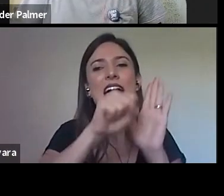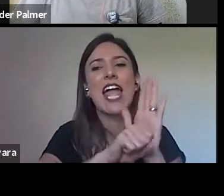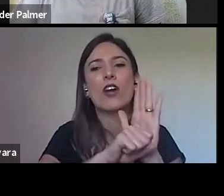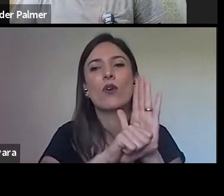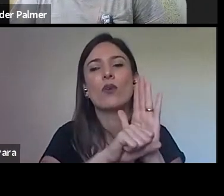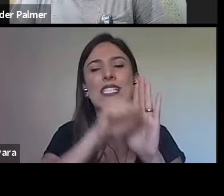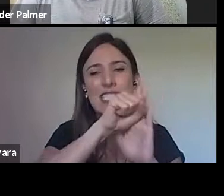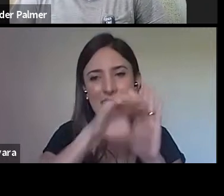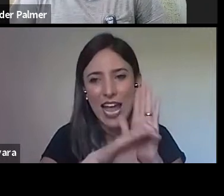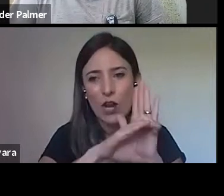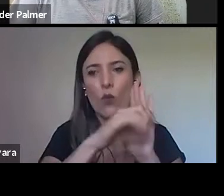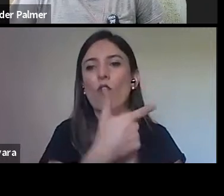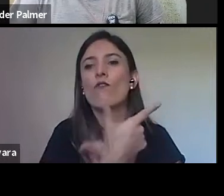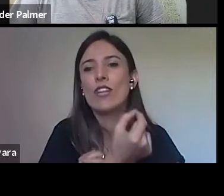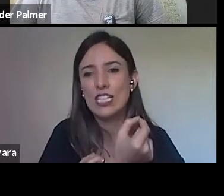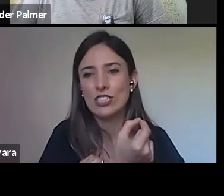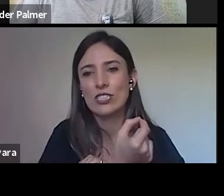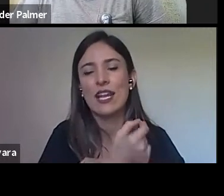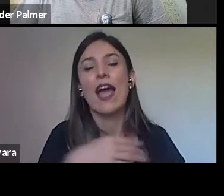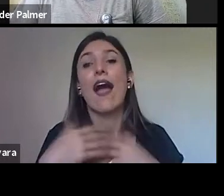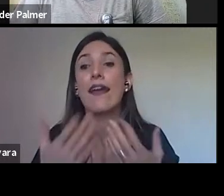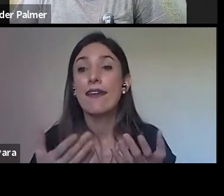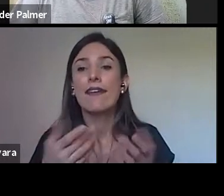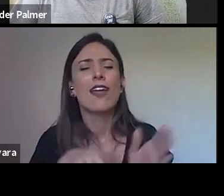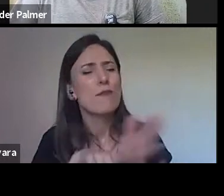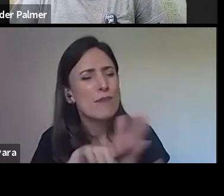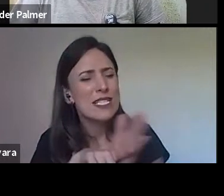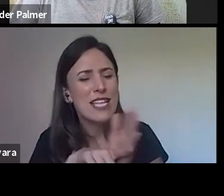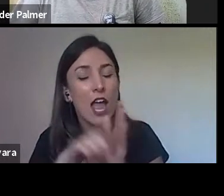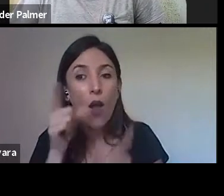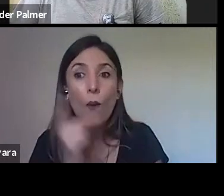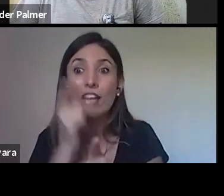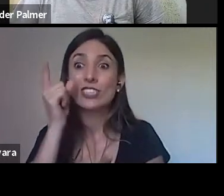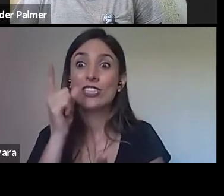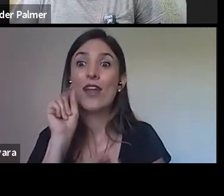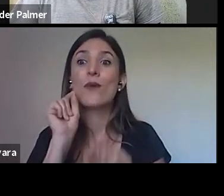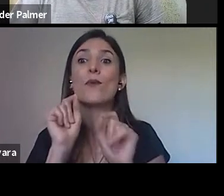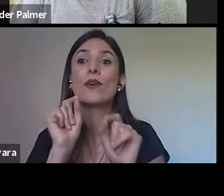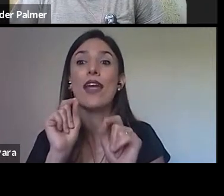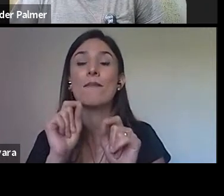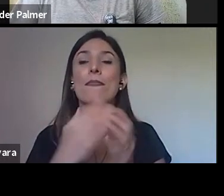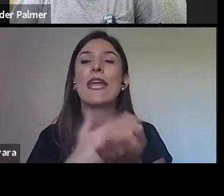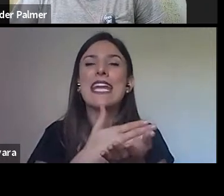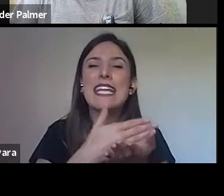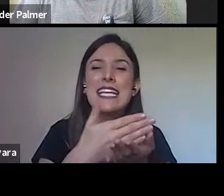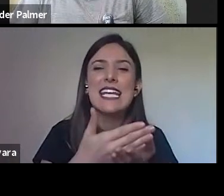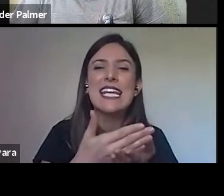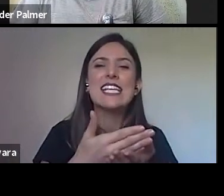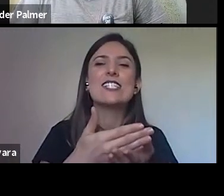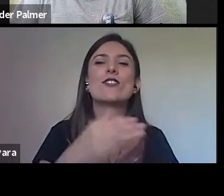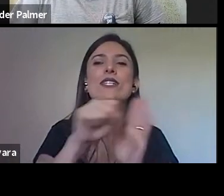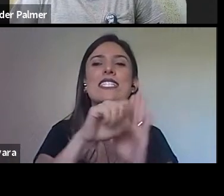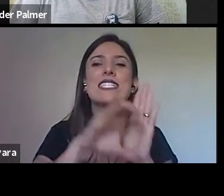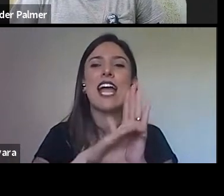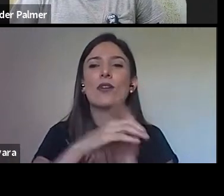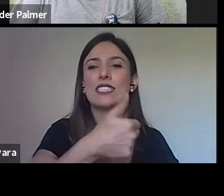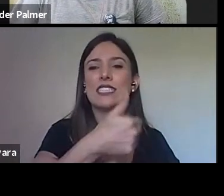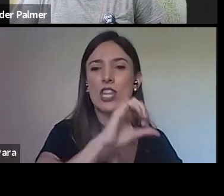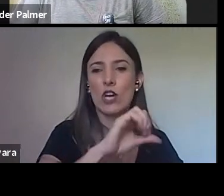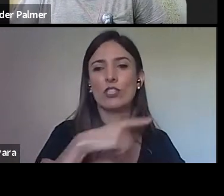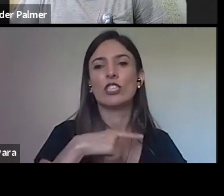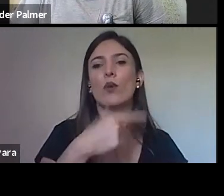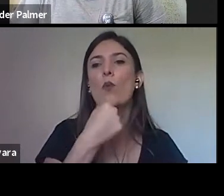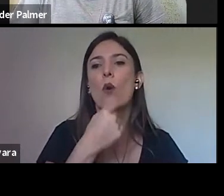relato, logo no início do século XIX, a gente tinha um professor de aula rédea, que era um padre.